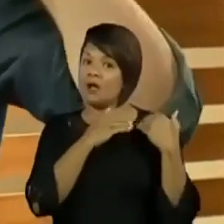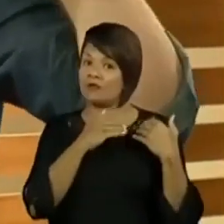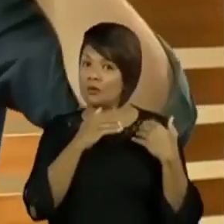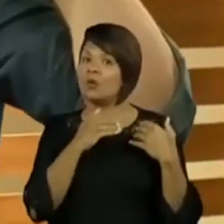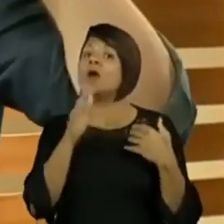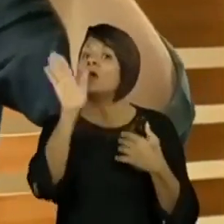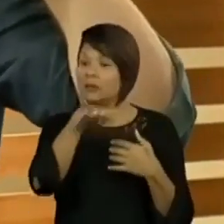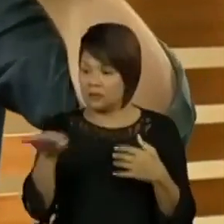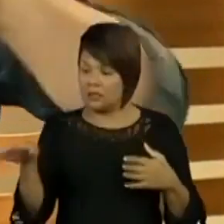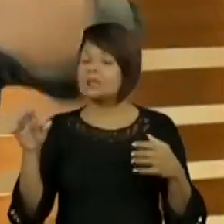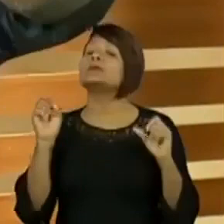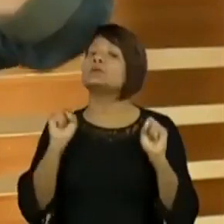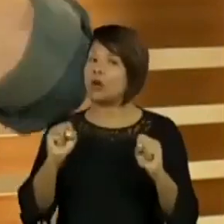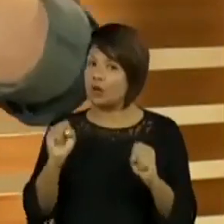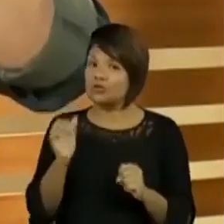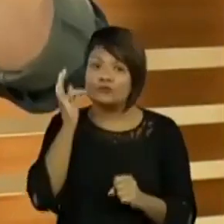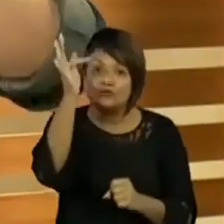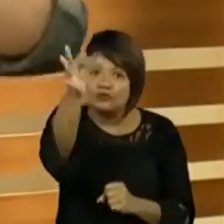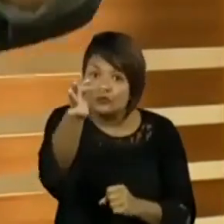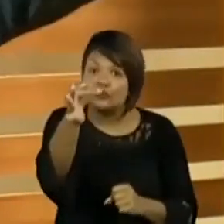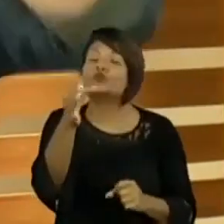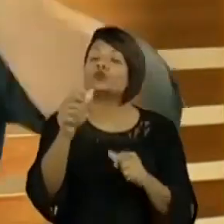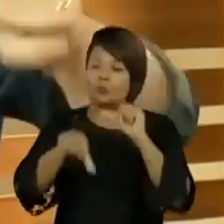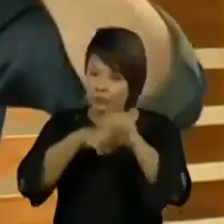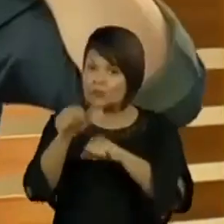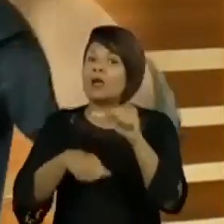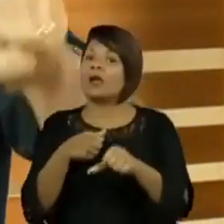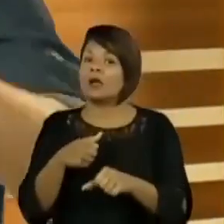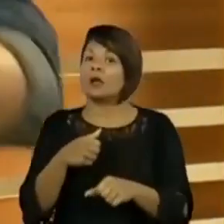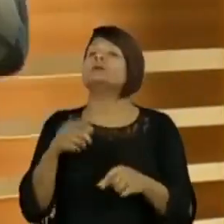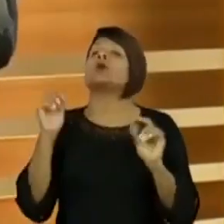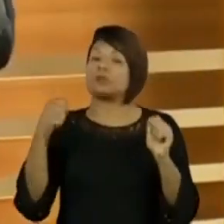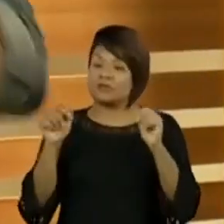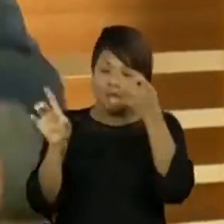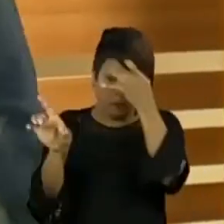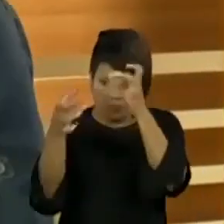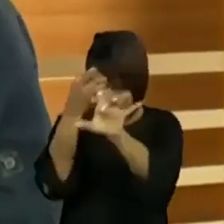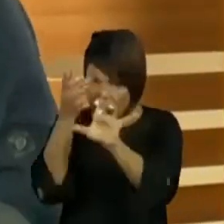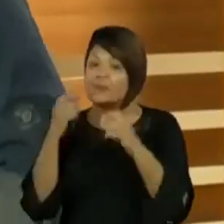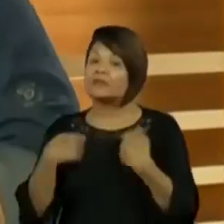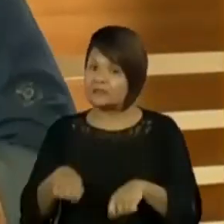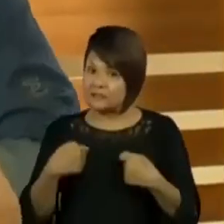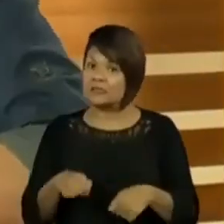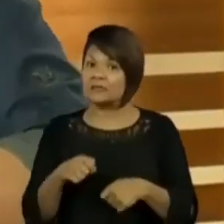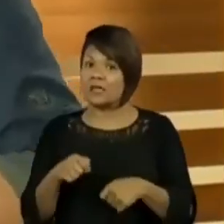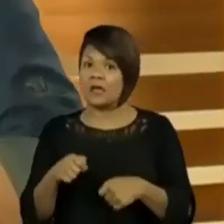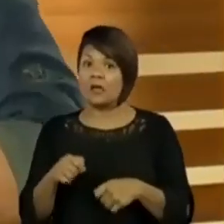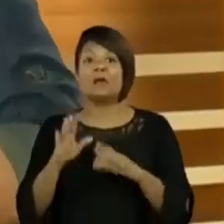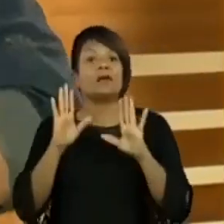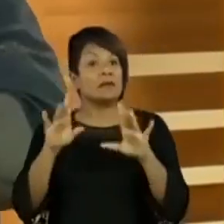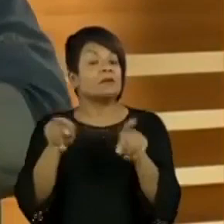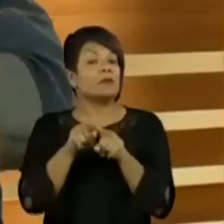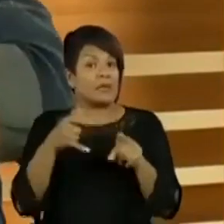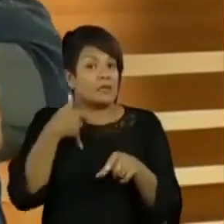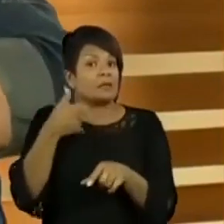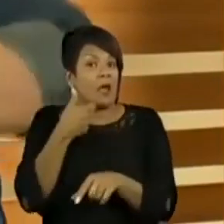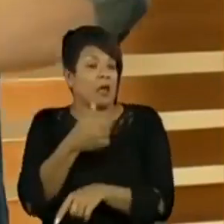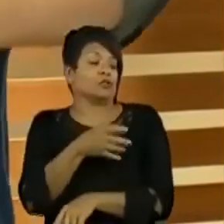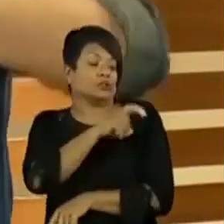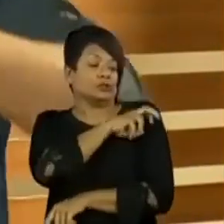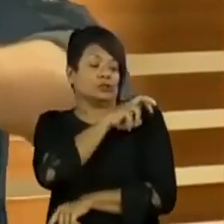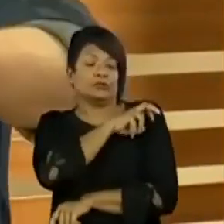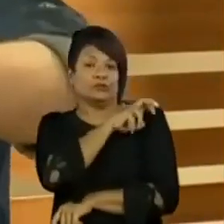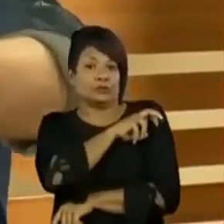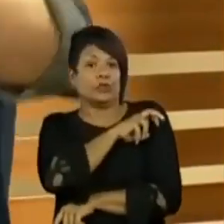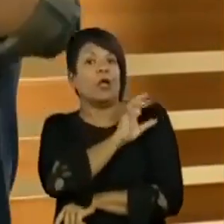são capazes de mudar o futuro, vocês sabem disso. Então, é trocar ideia, ainda mais com o quinto ano, que está numa face de virada de um ensino fundamental